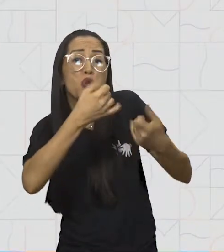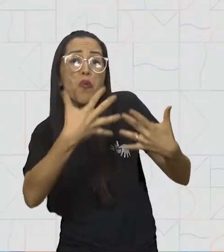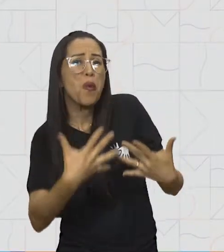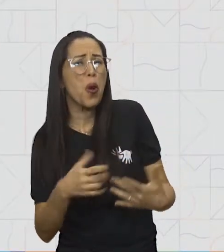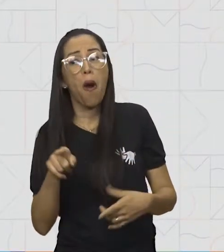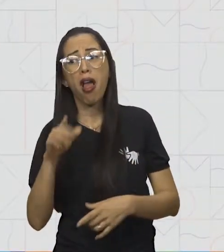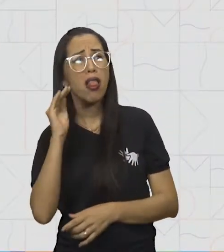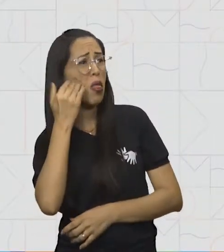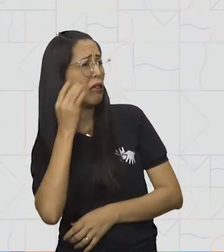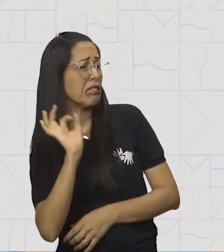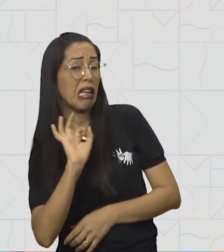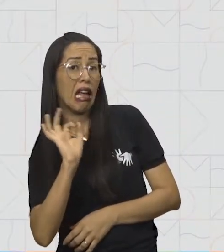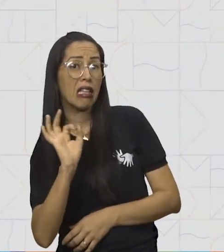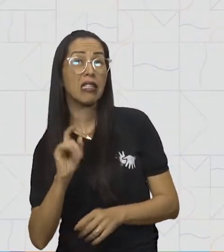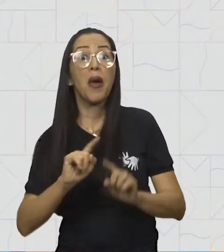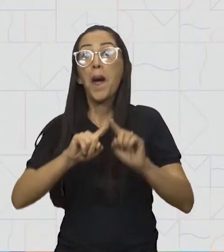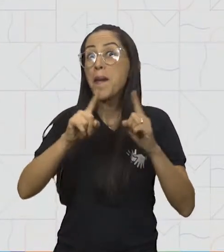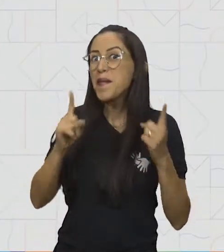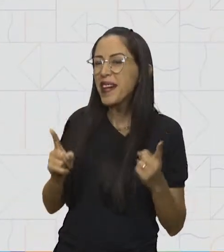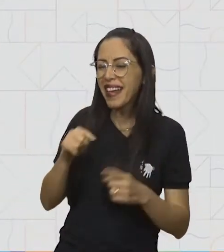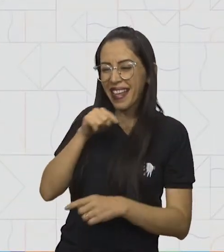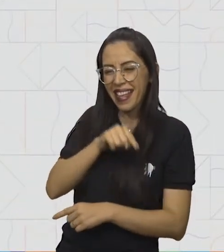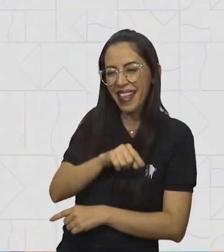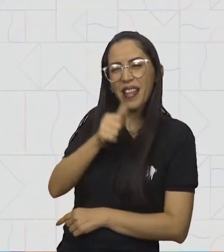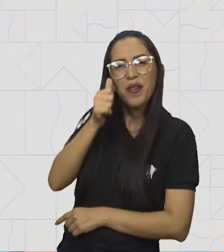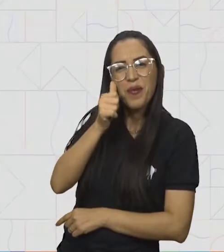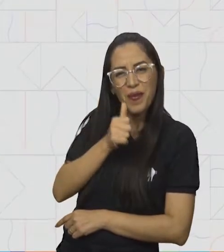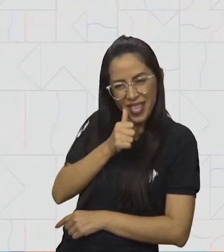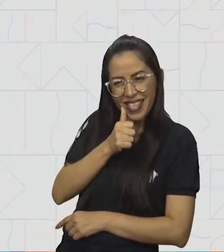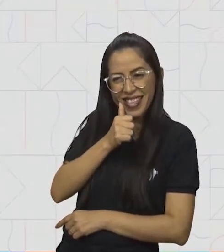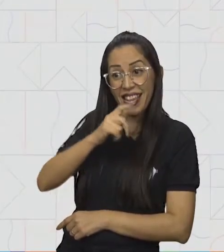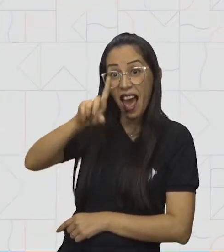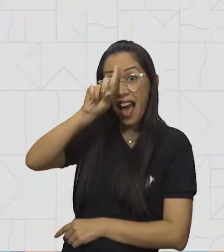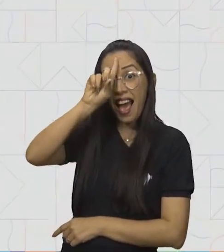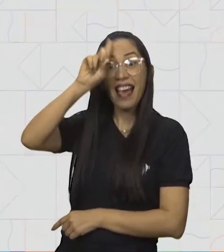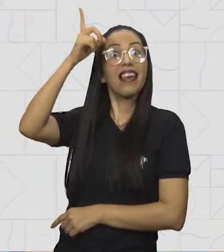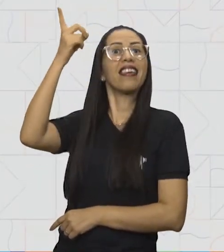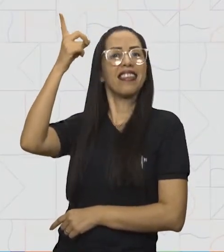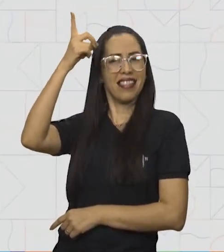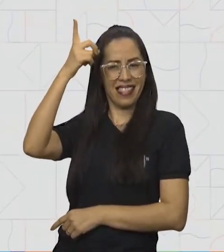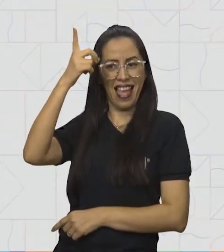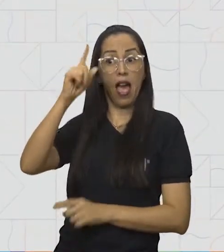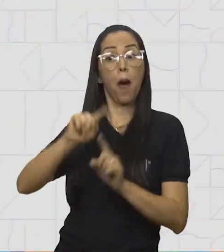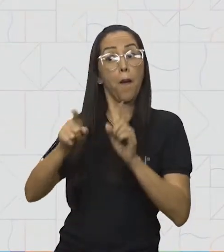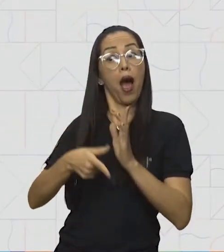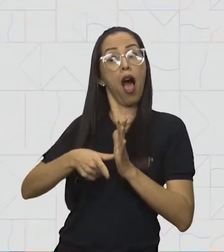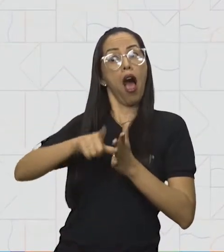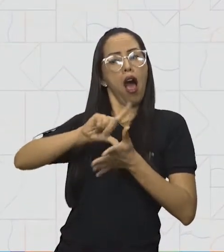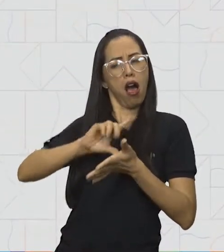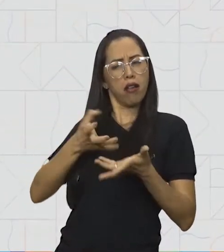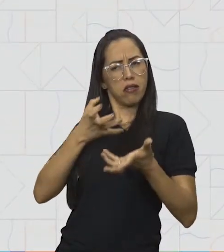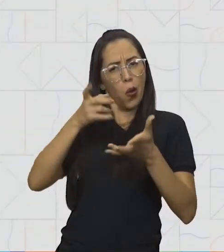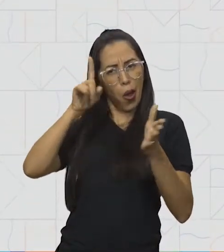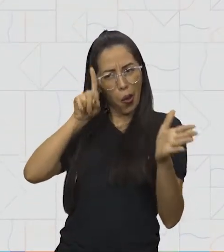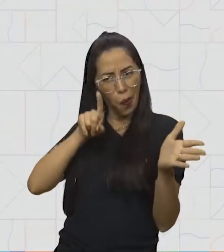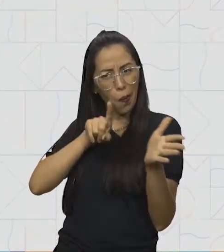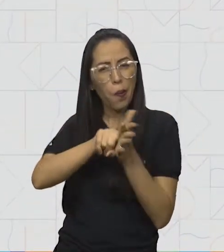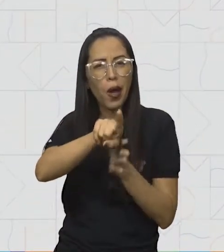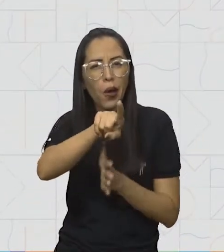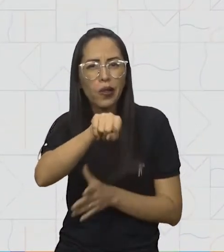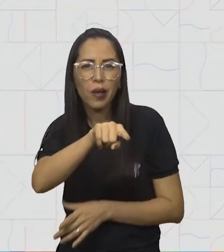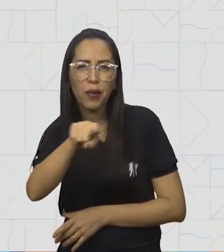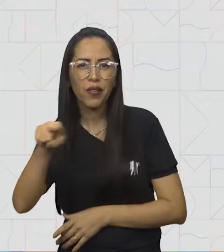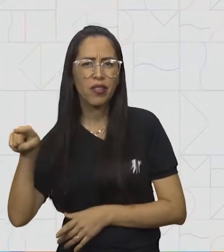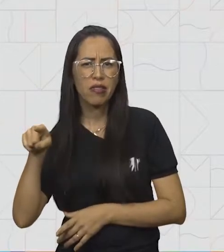Maria teve uma ideia. Mas crianças, antes de falar a ideia da Maria, quero fazer algumas perguntinhas para